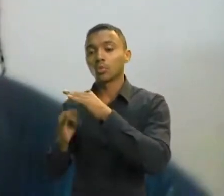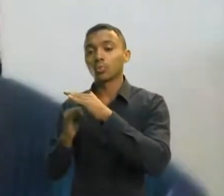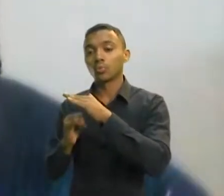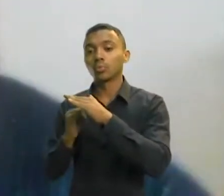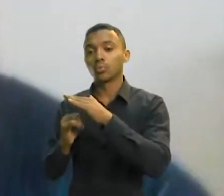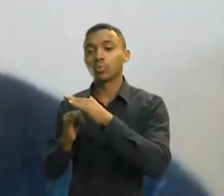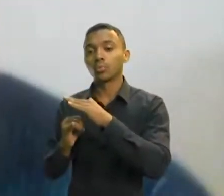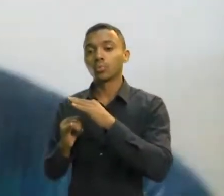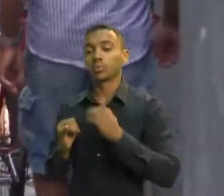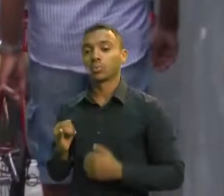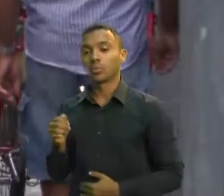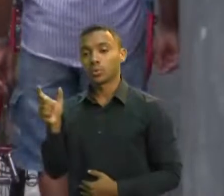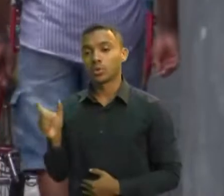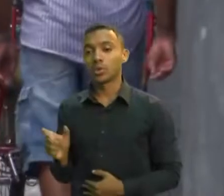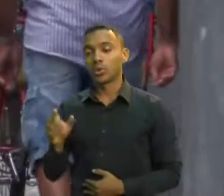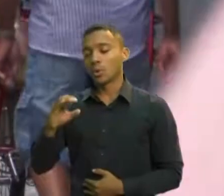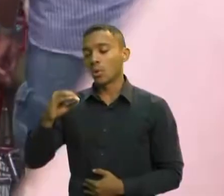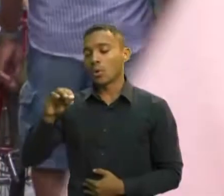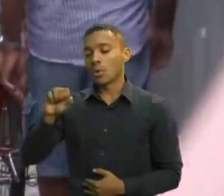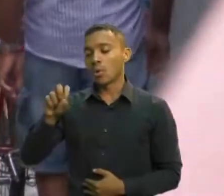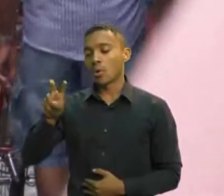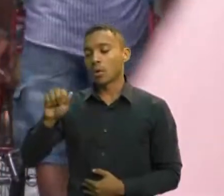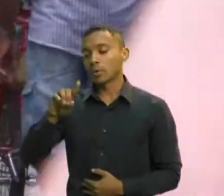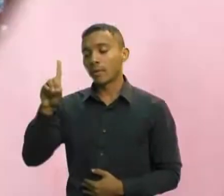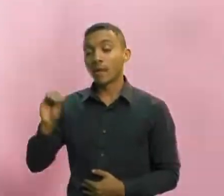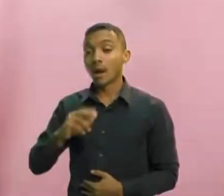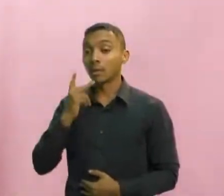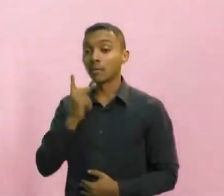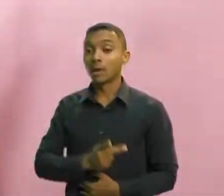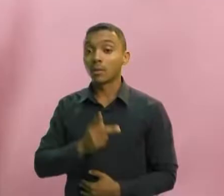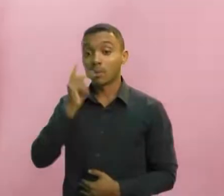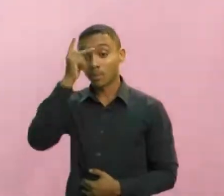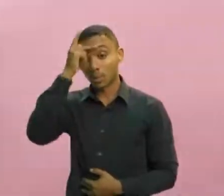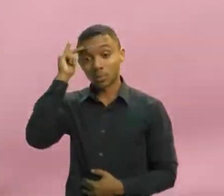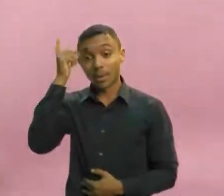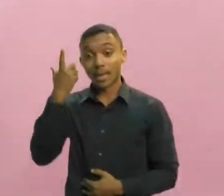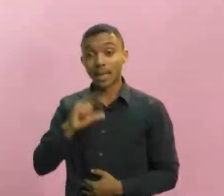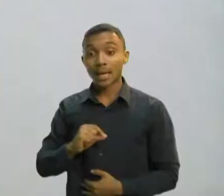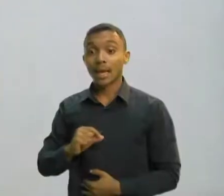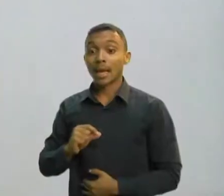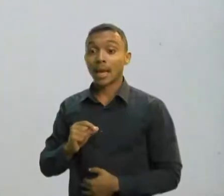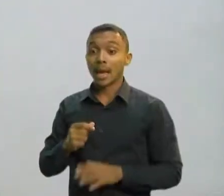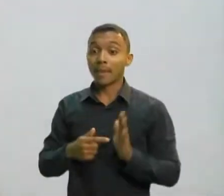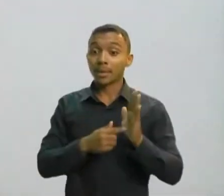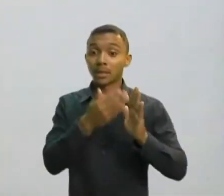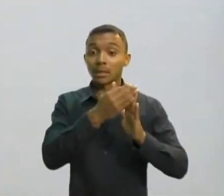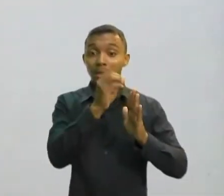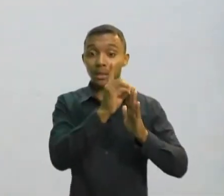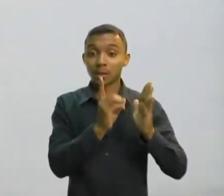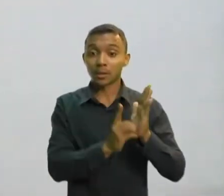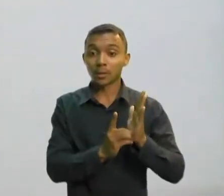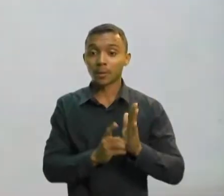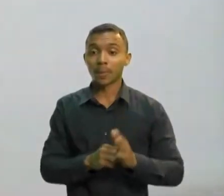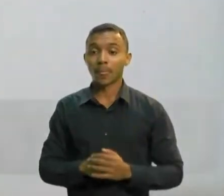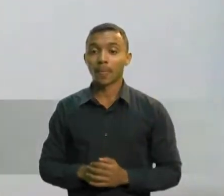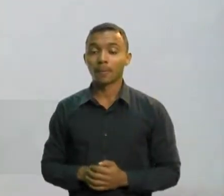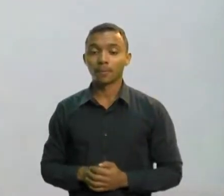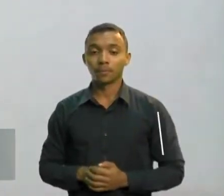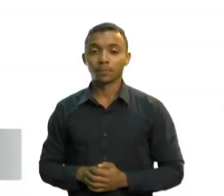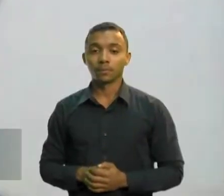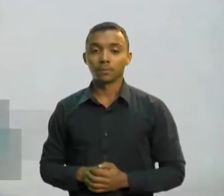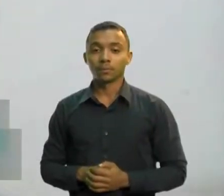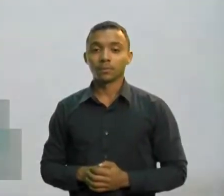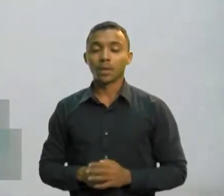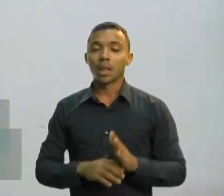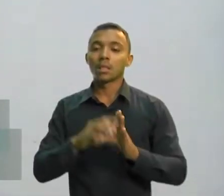Carvalho, informa quem deve declarar o Imposto de Renda em 2022. Devem entregar esse Imposto de